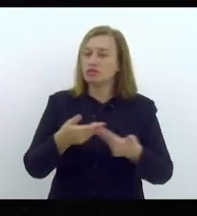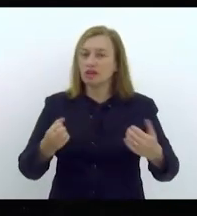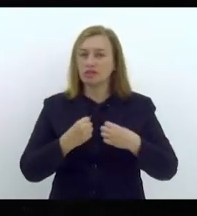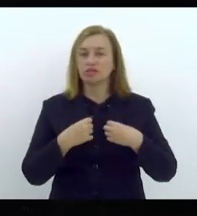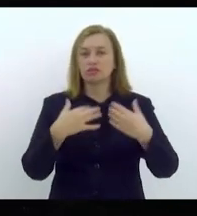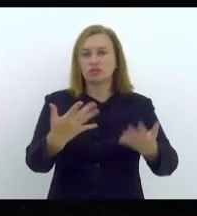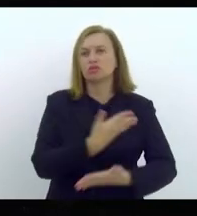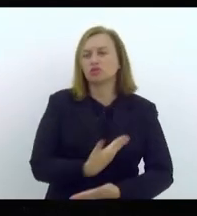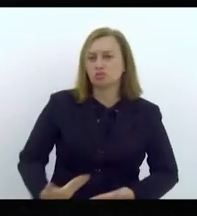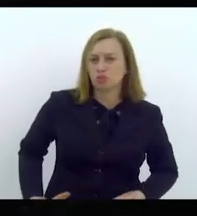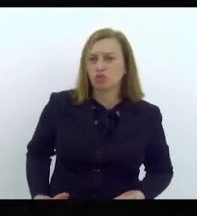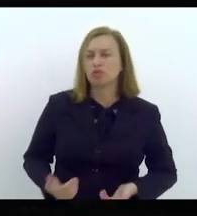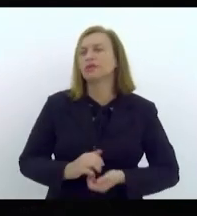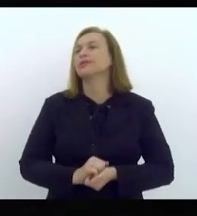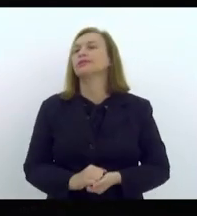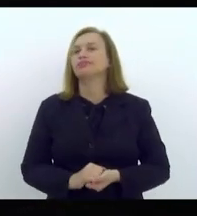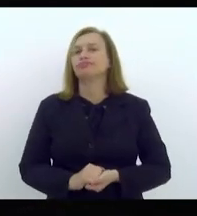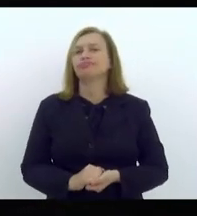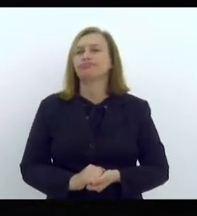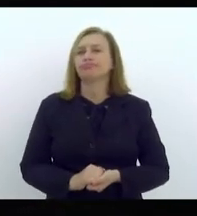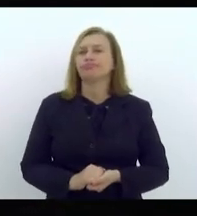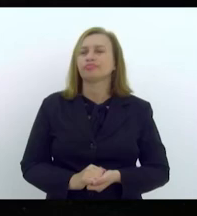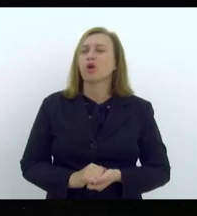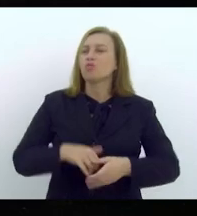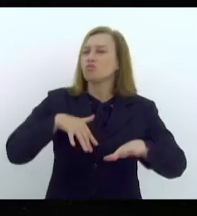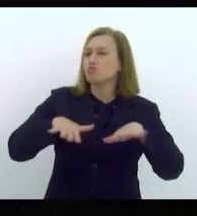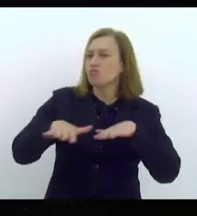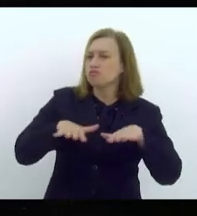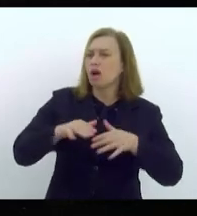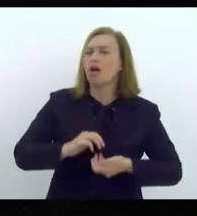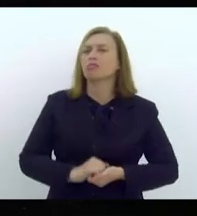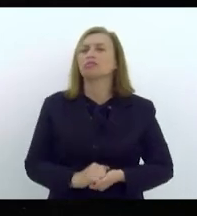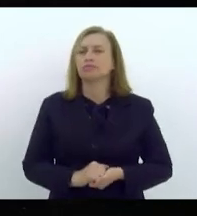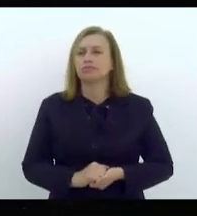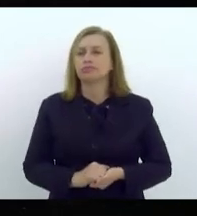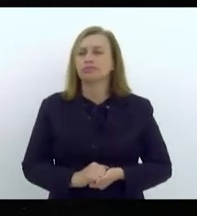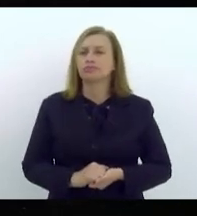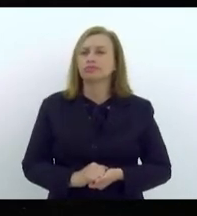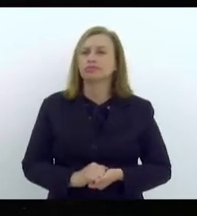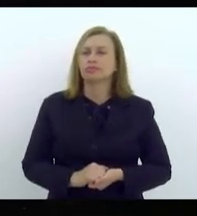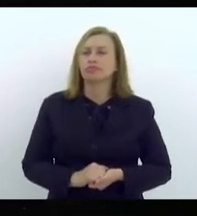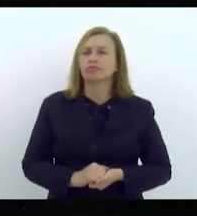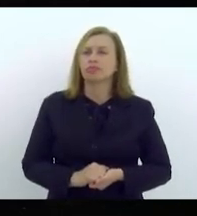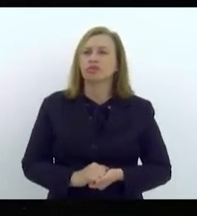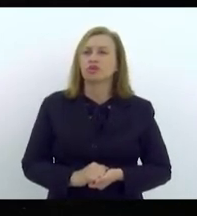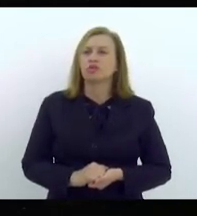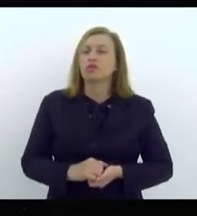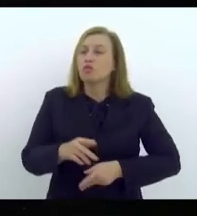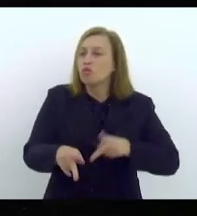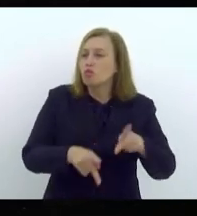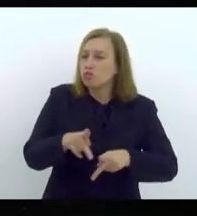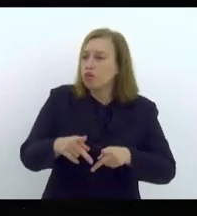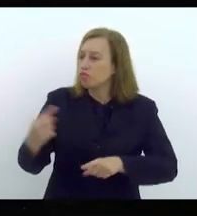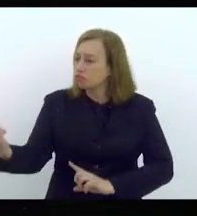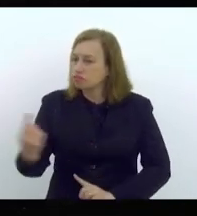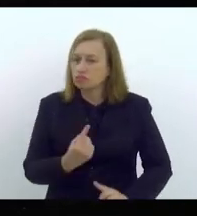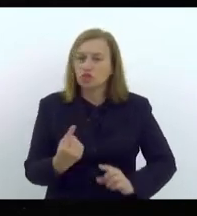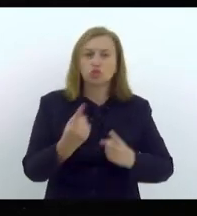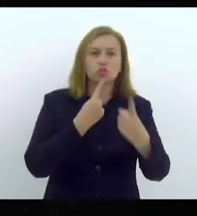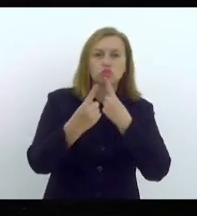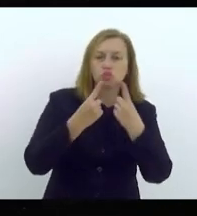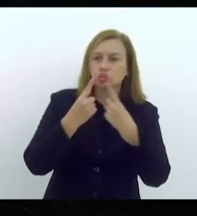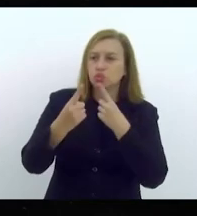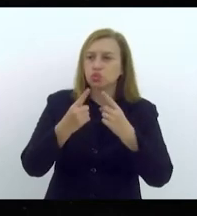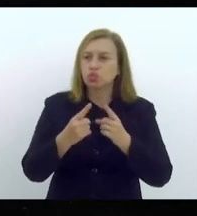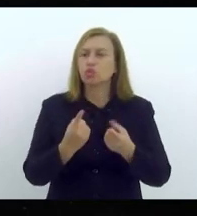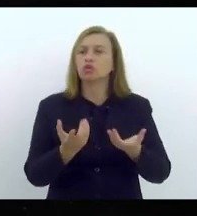públicas, fizemos mobilização com participação popular, discutindo com os conselhos